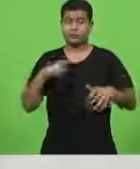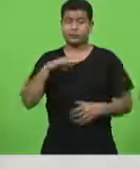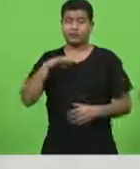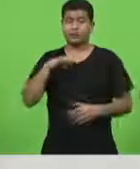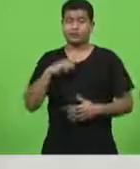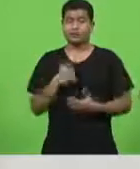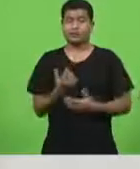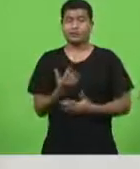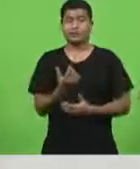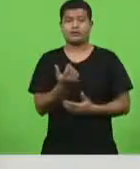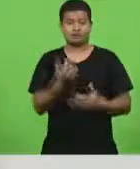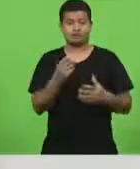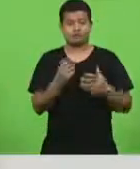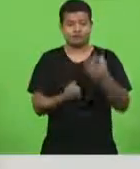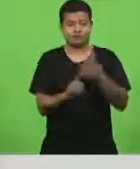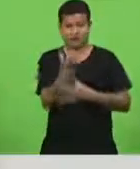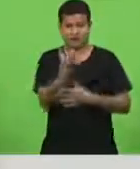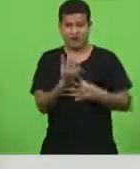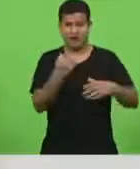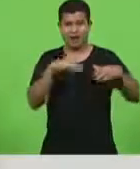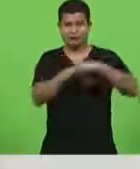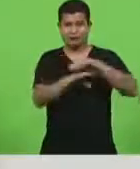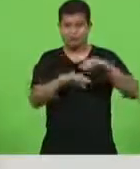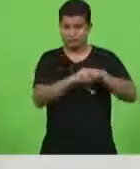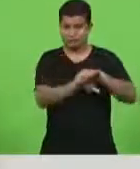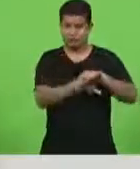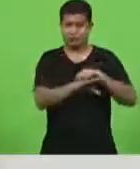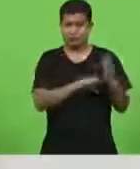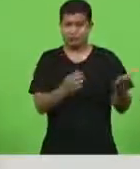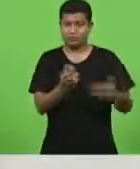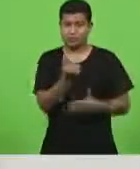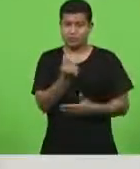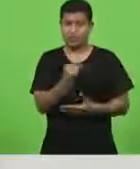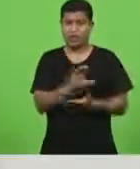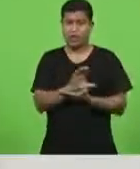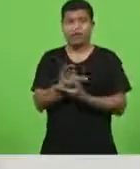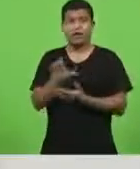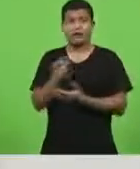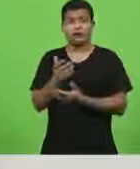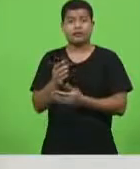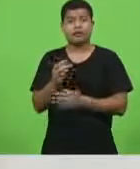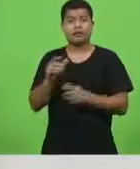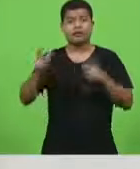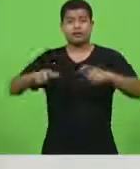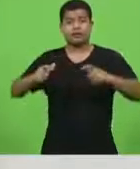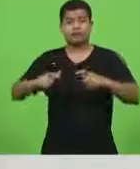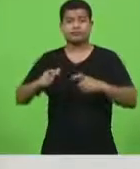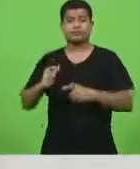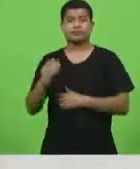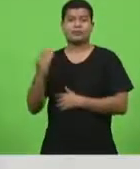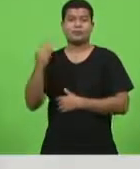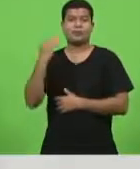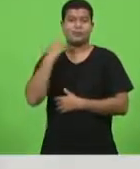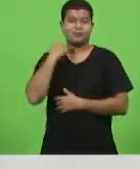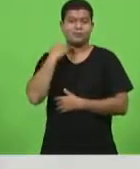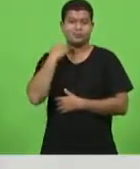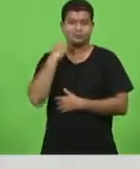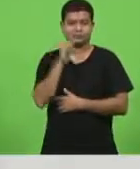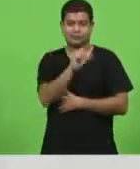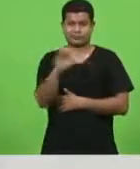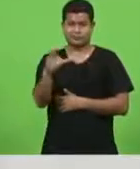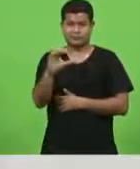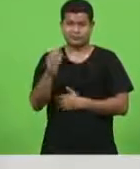de ações da instituição também ao Badesc que realizou ainda ações de refinanciamento de